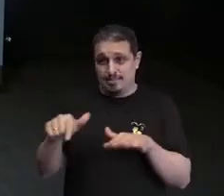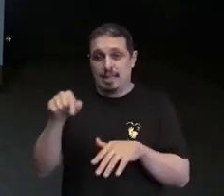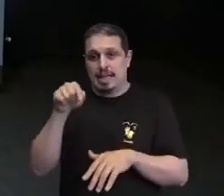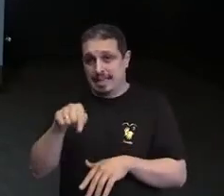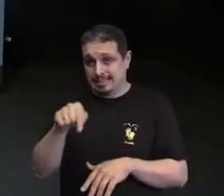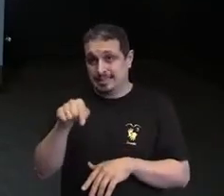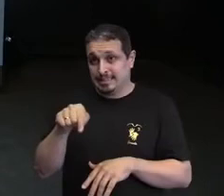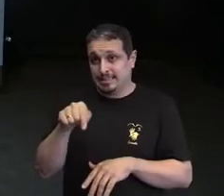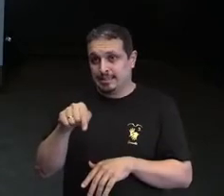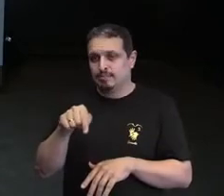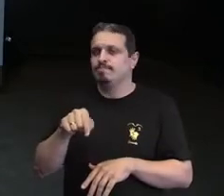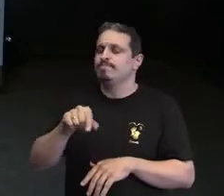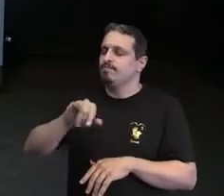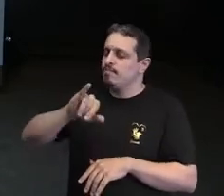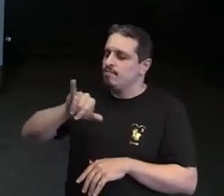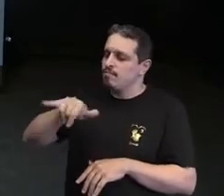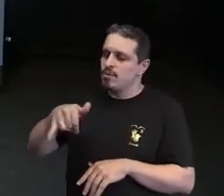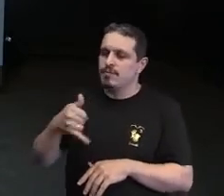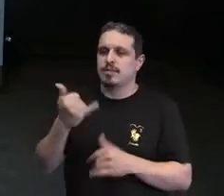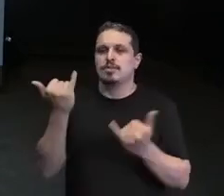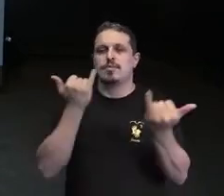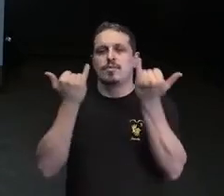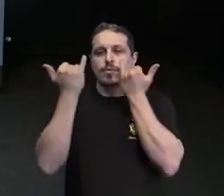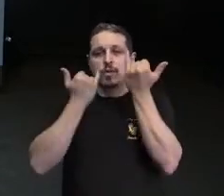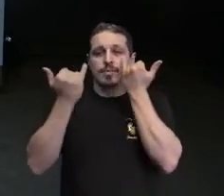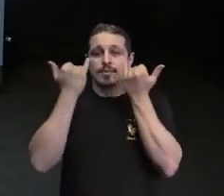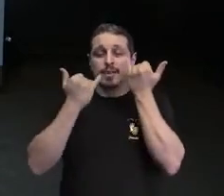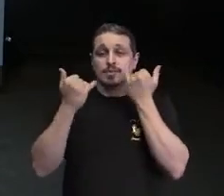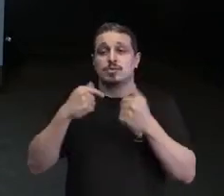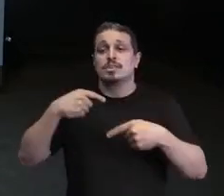diversidade como um todo, discutindo essa temática.